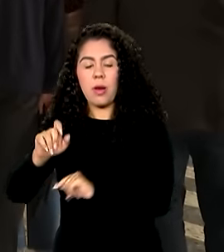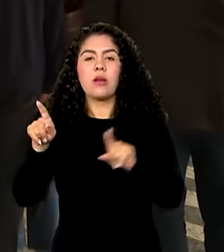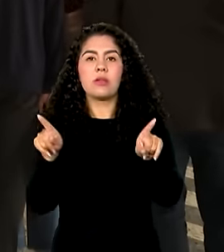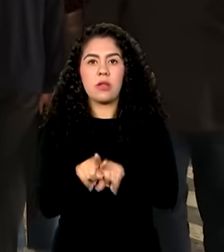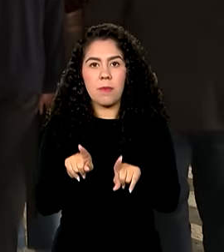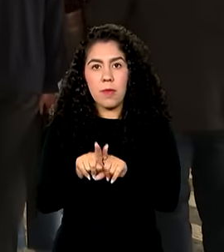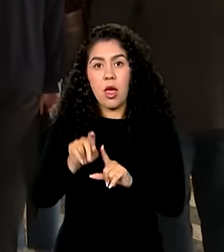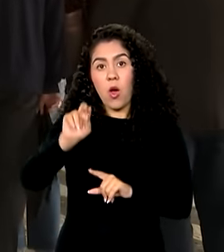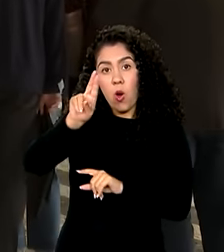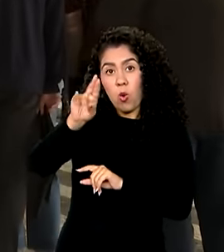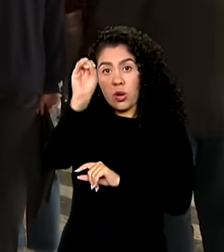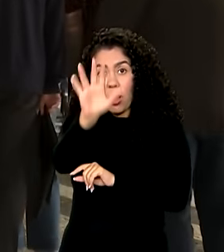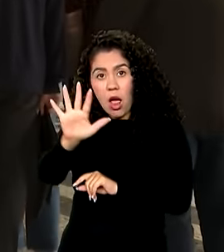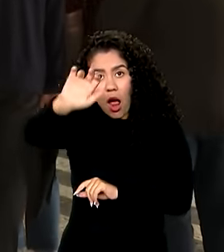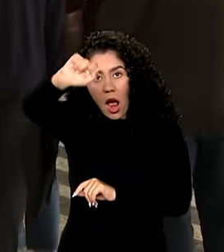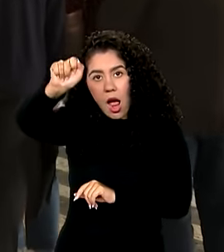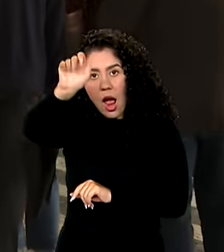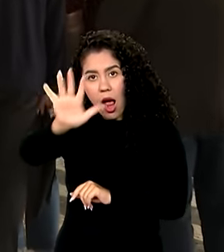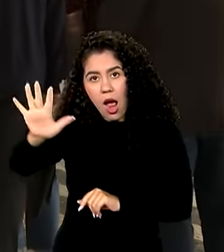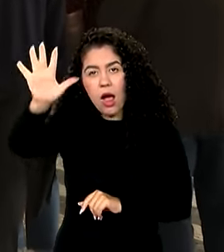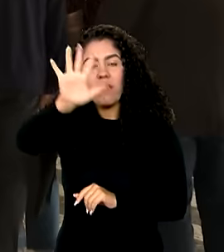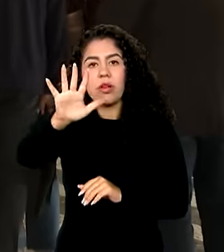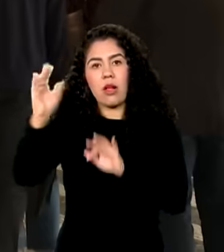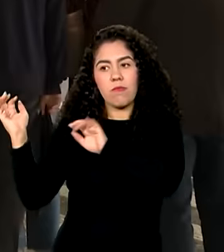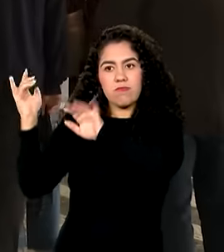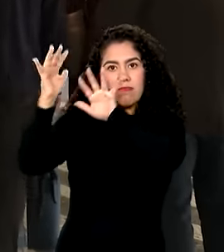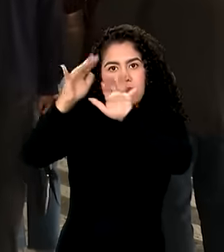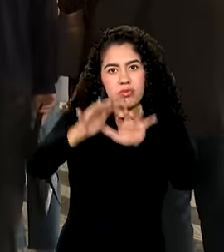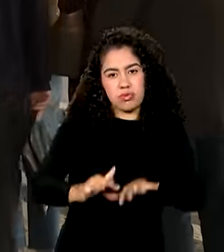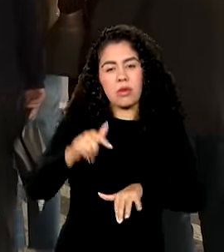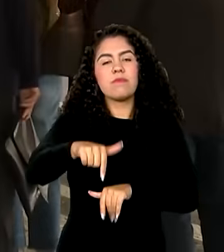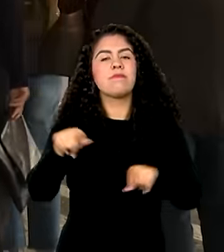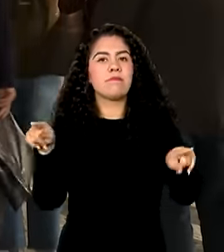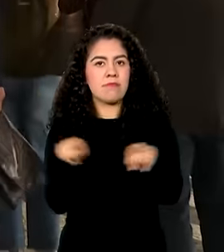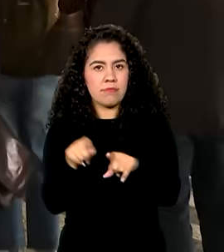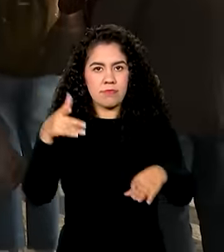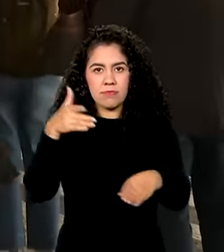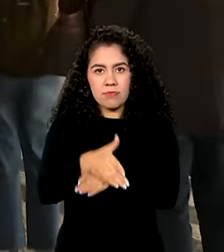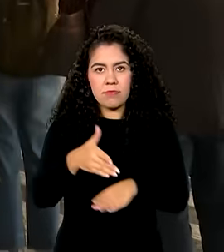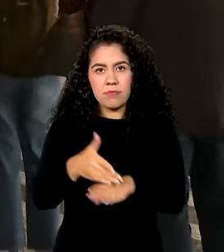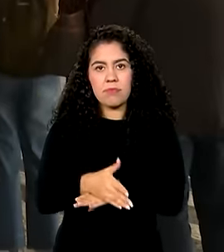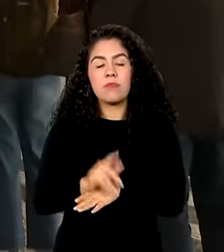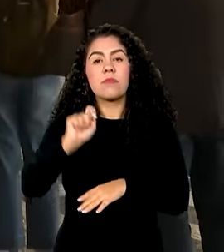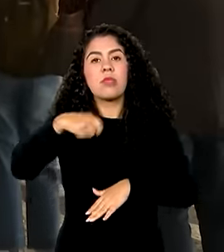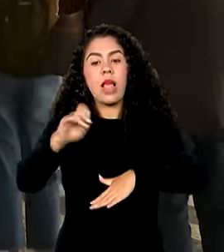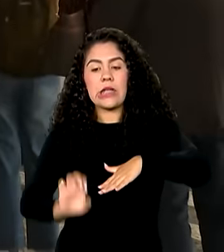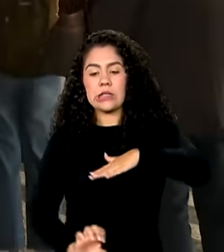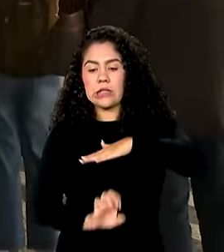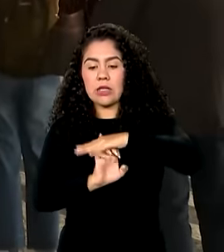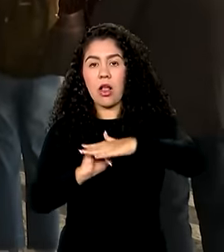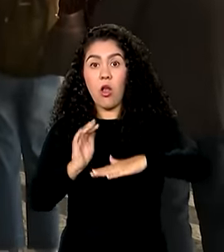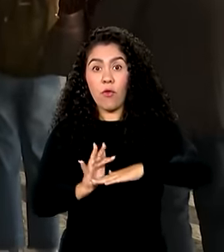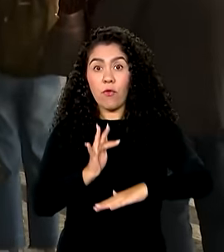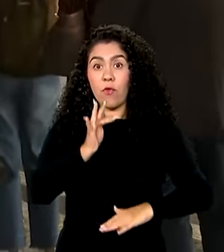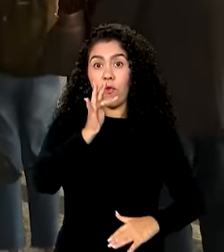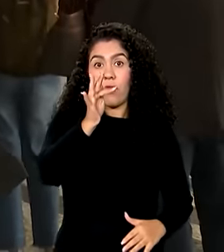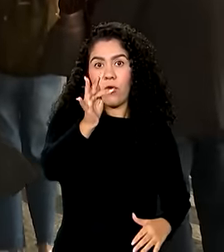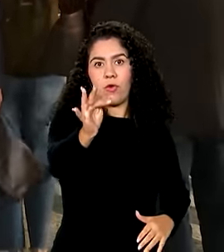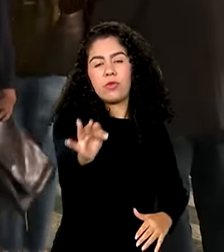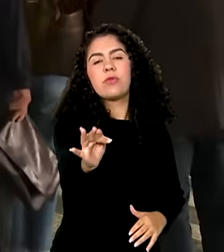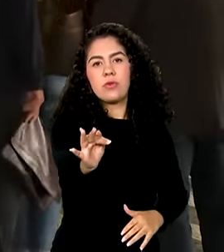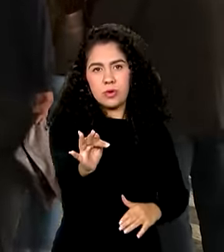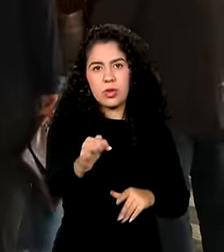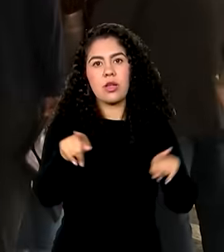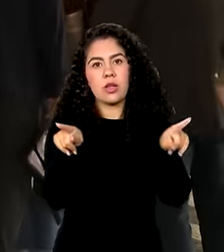Africana. O evento, batizado de States of the Future, que significa Estados do Futuro em português, reúne